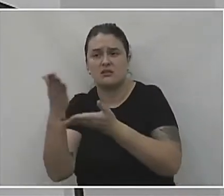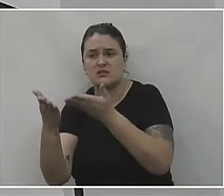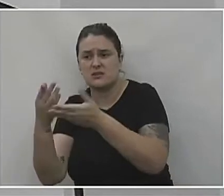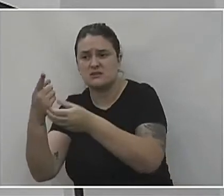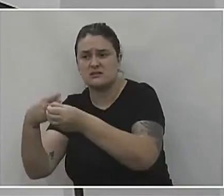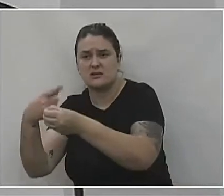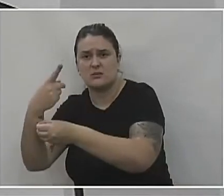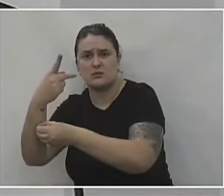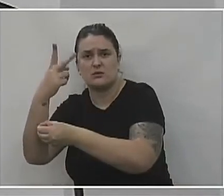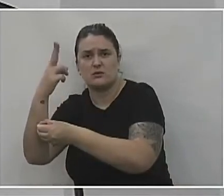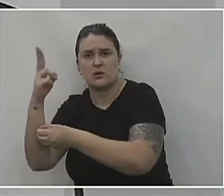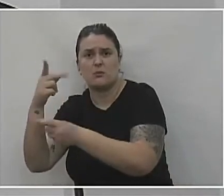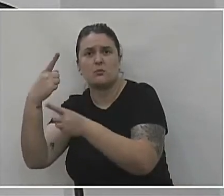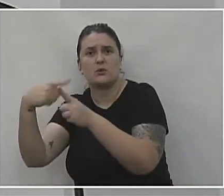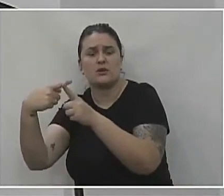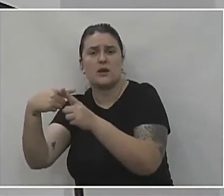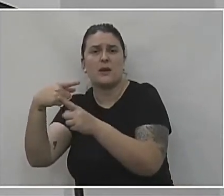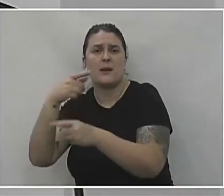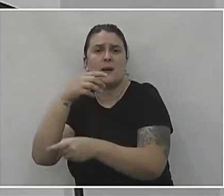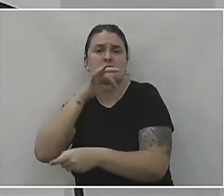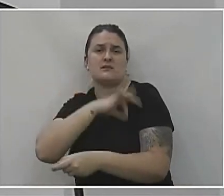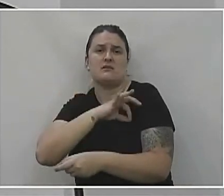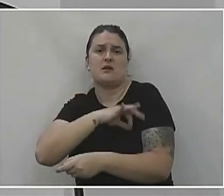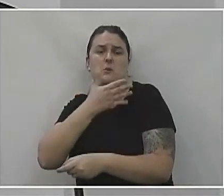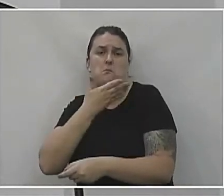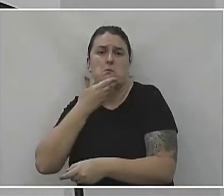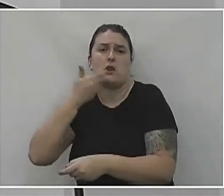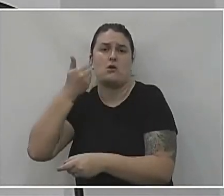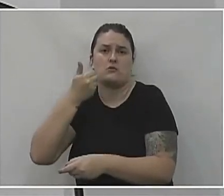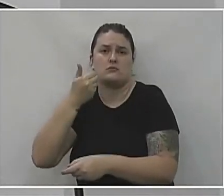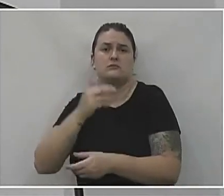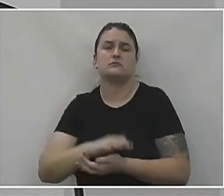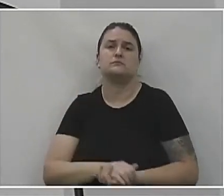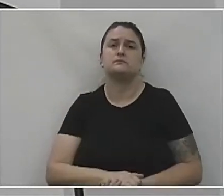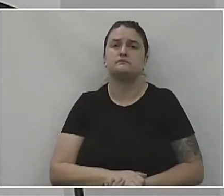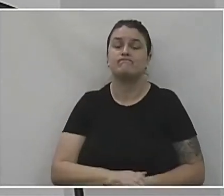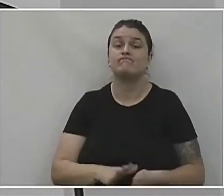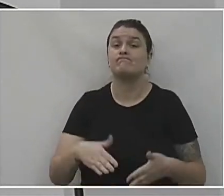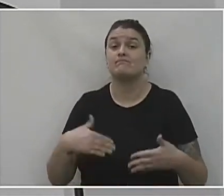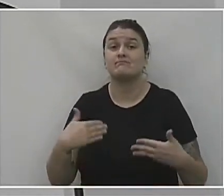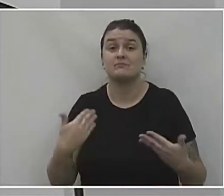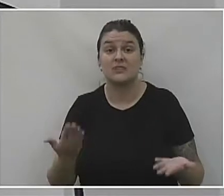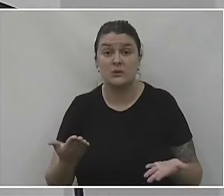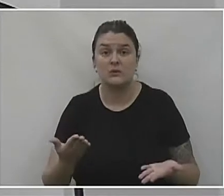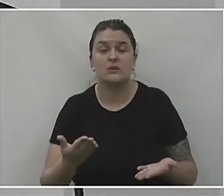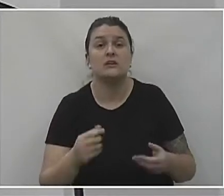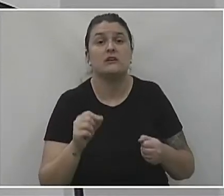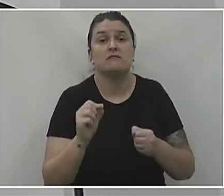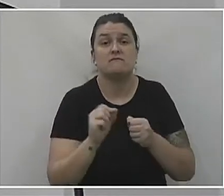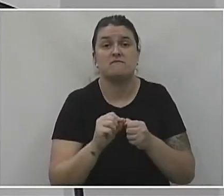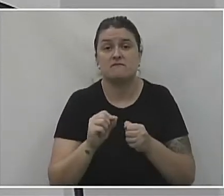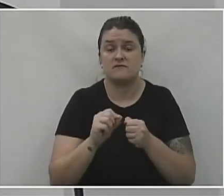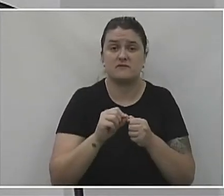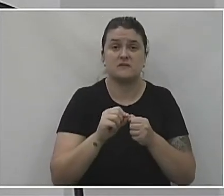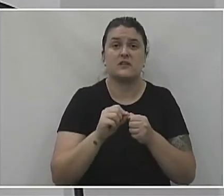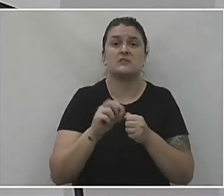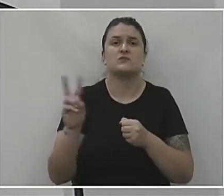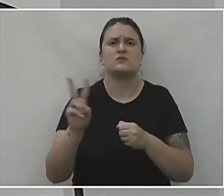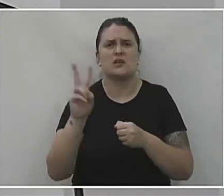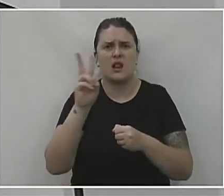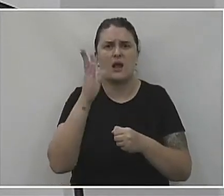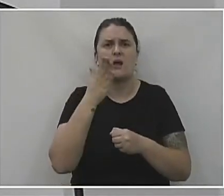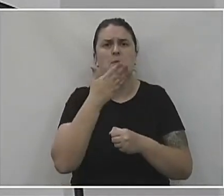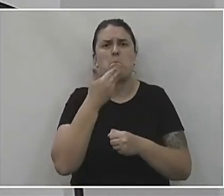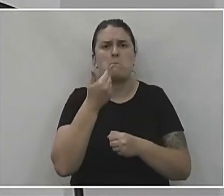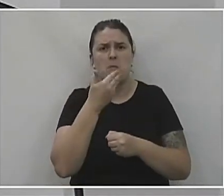Porto União, porque em Porto União faziam pagamento melhor para esses médicos por plantão. Então, dessa maneira, a gente fez um valor um pouco mais